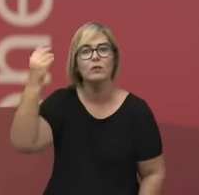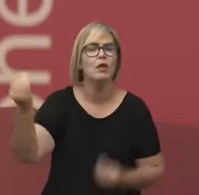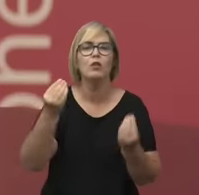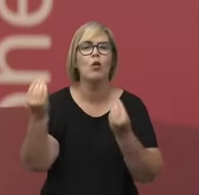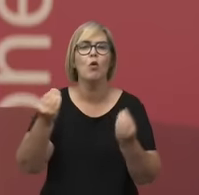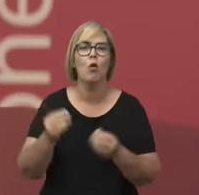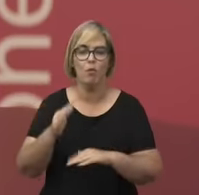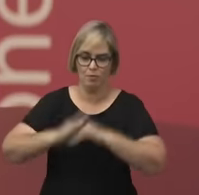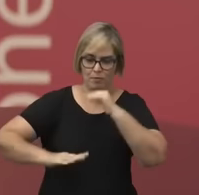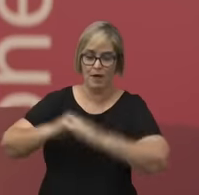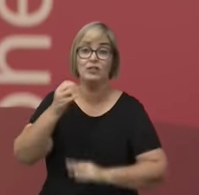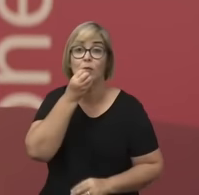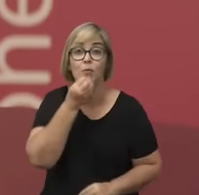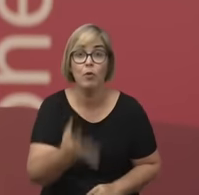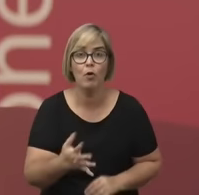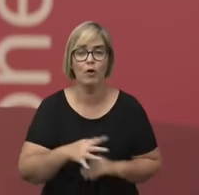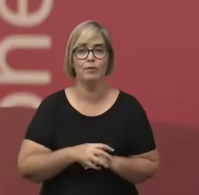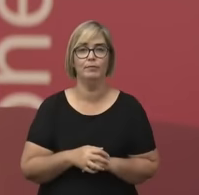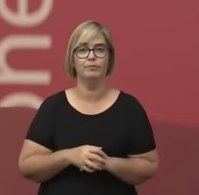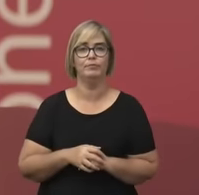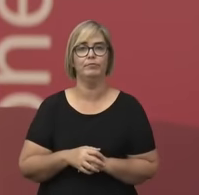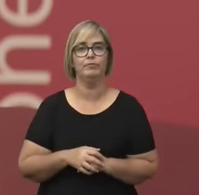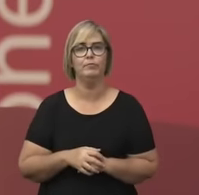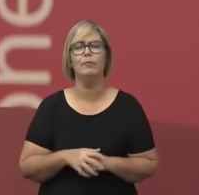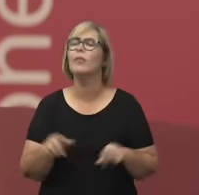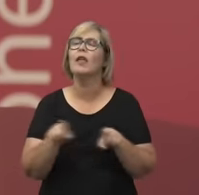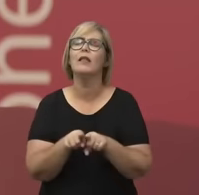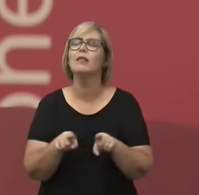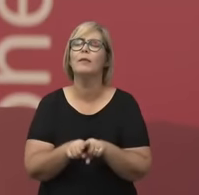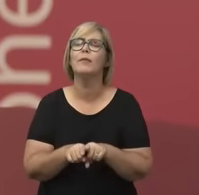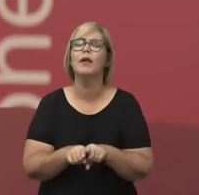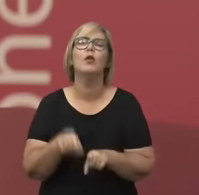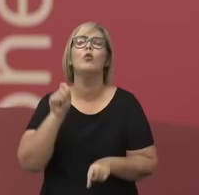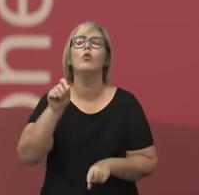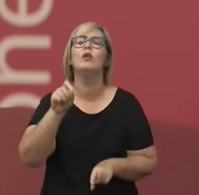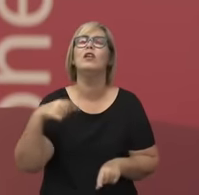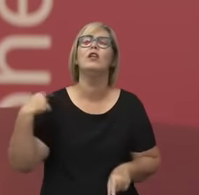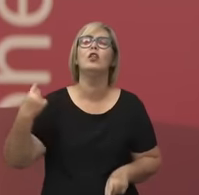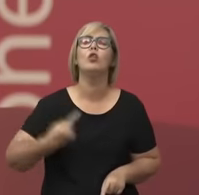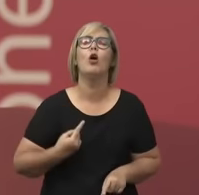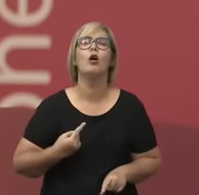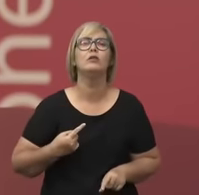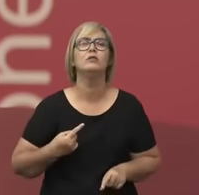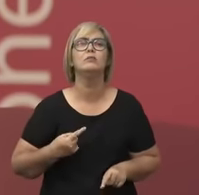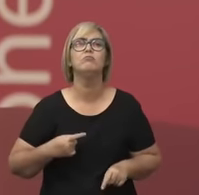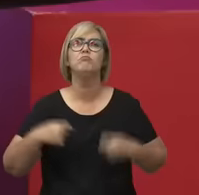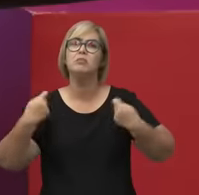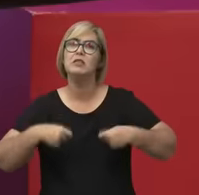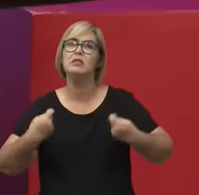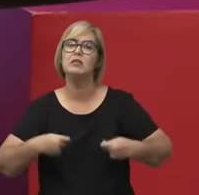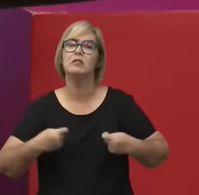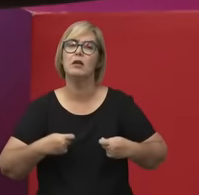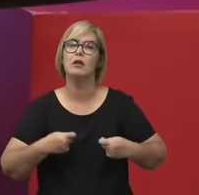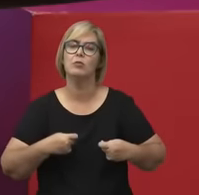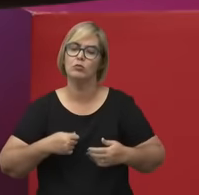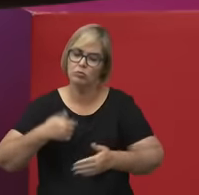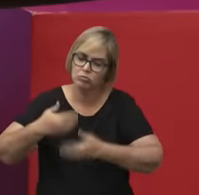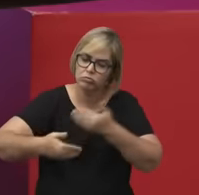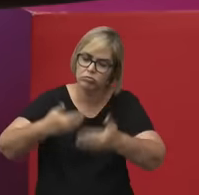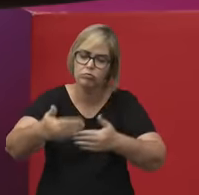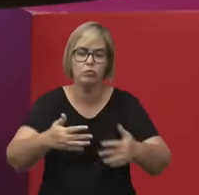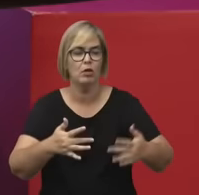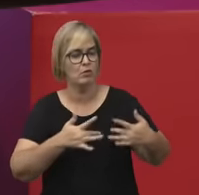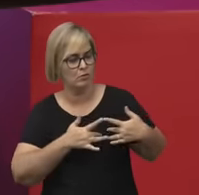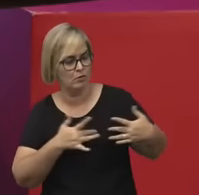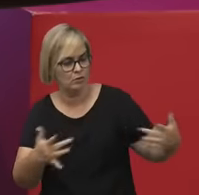E, em paralelo, quais as virtudes que a gente deve cultivar para o exercício da cidadania